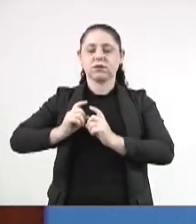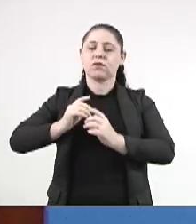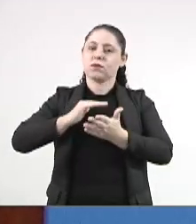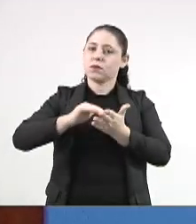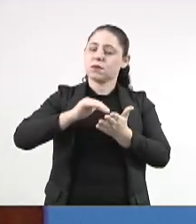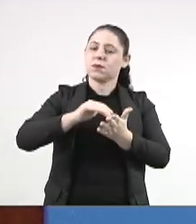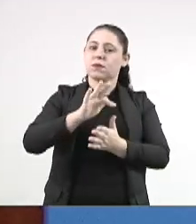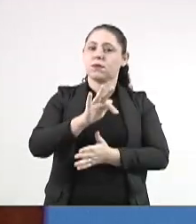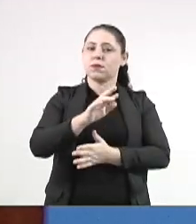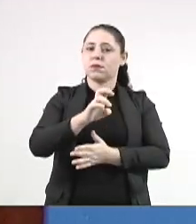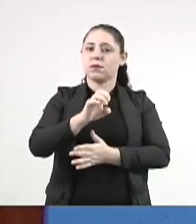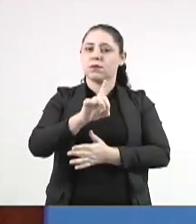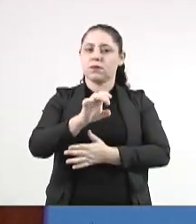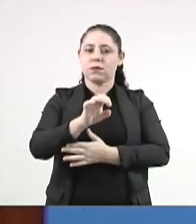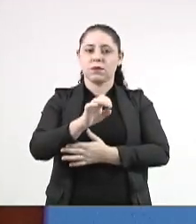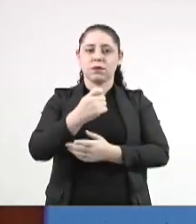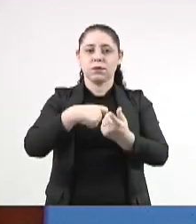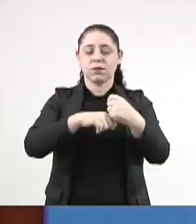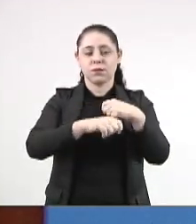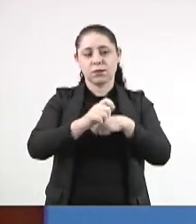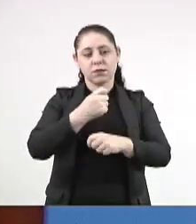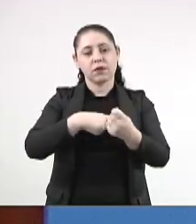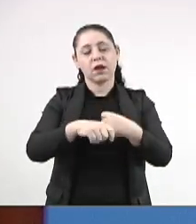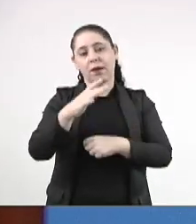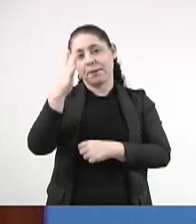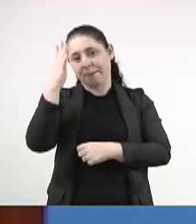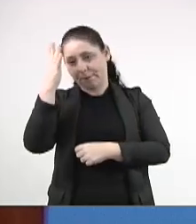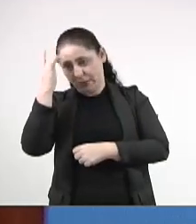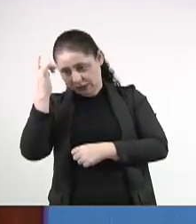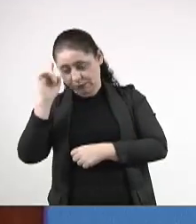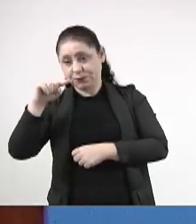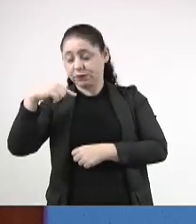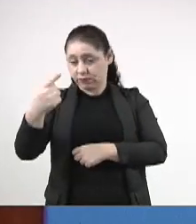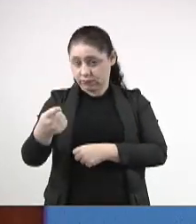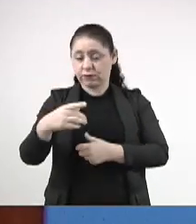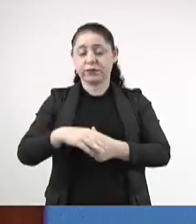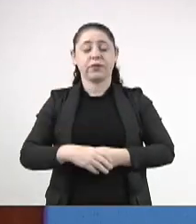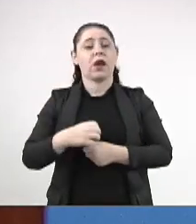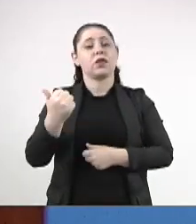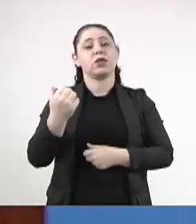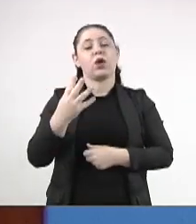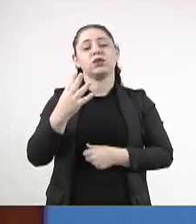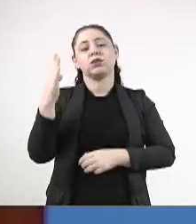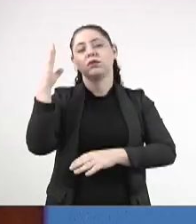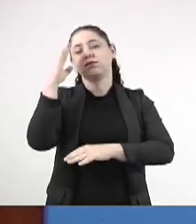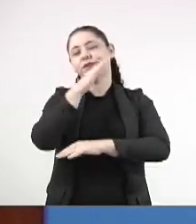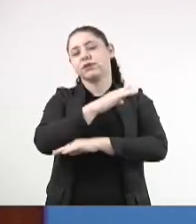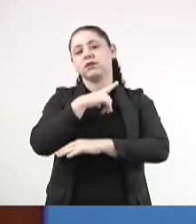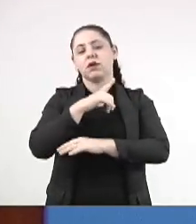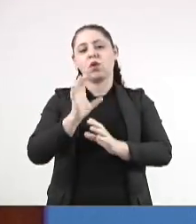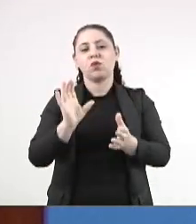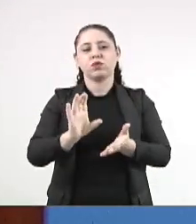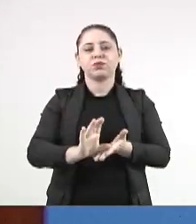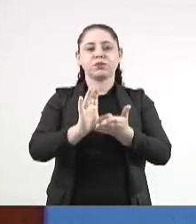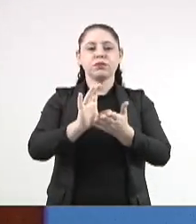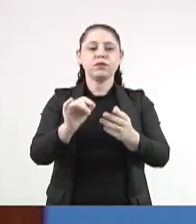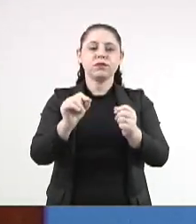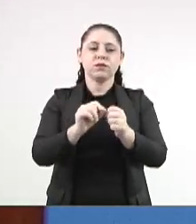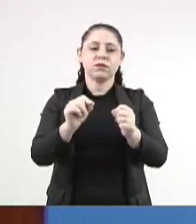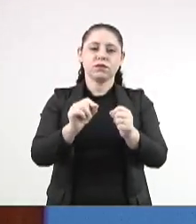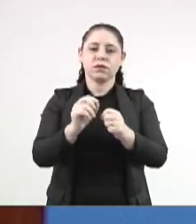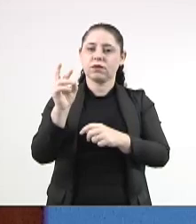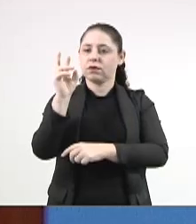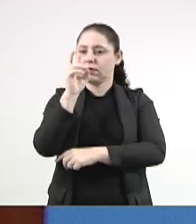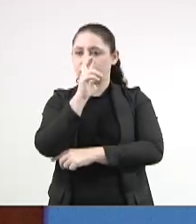Fred, da administração, deputado Paulo Correia. Então, amanhã, às 14 horas, a comissão que está fazendo o